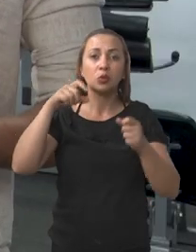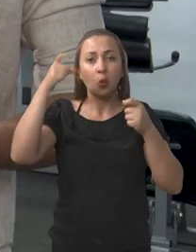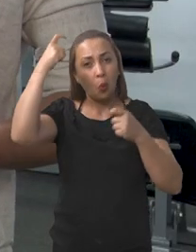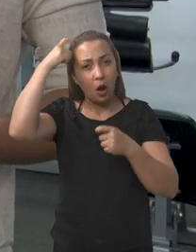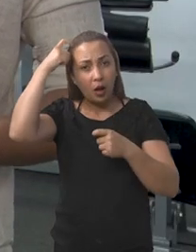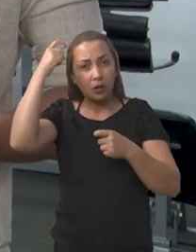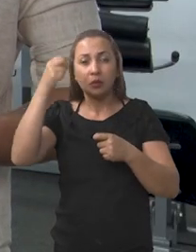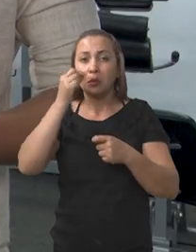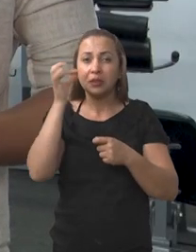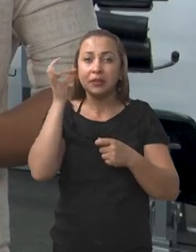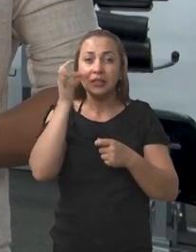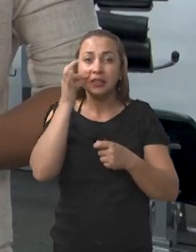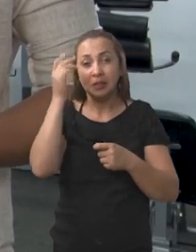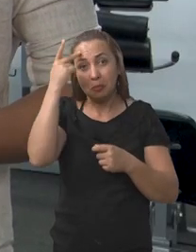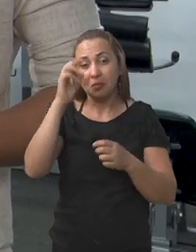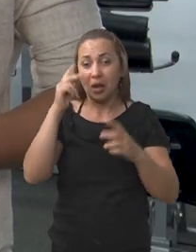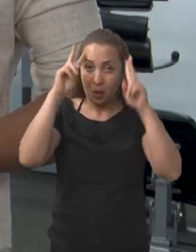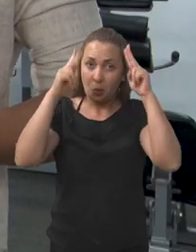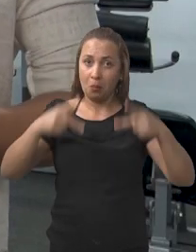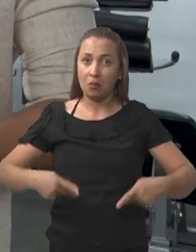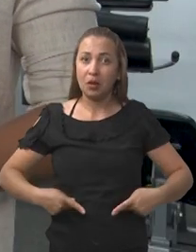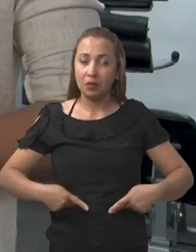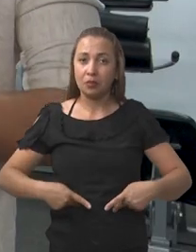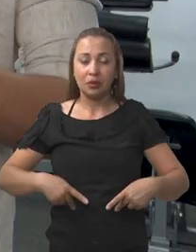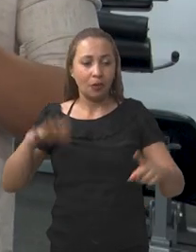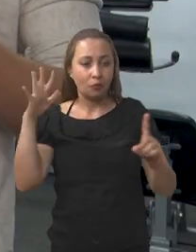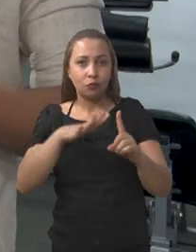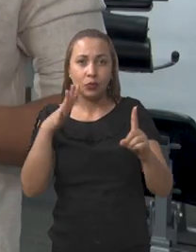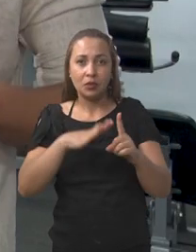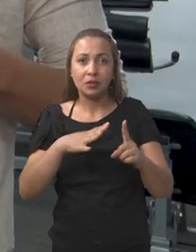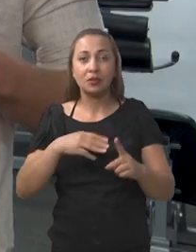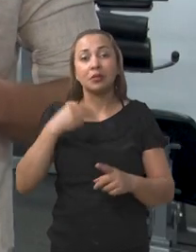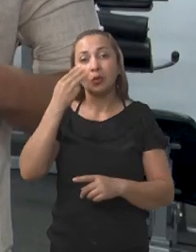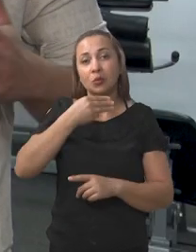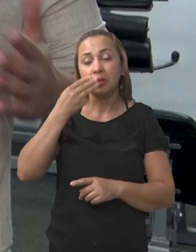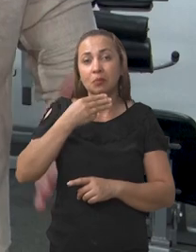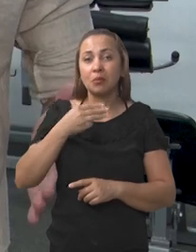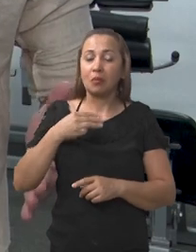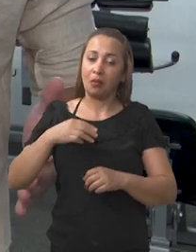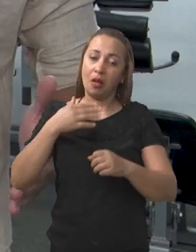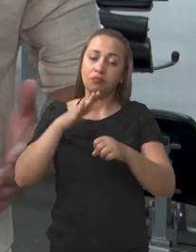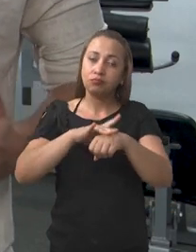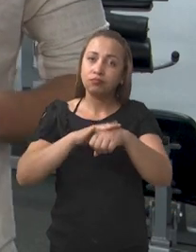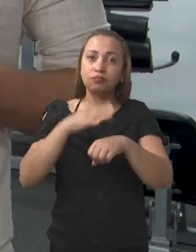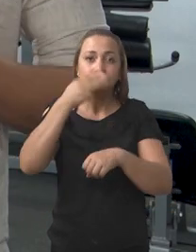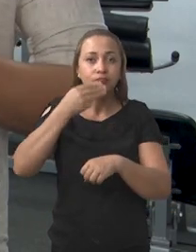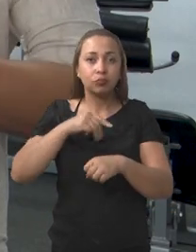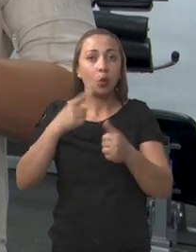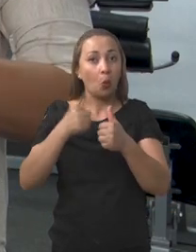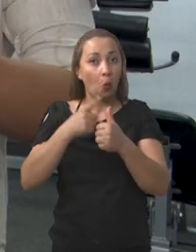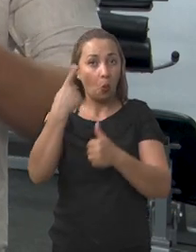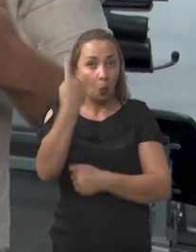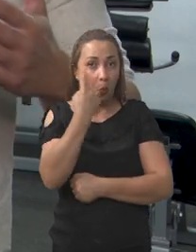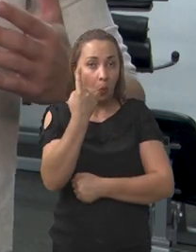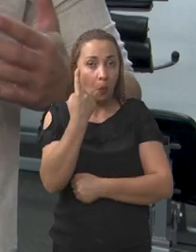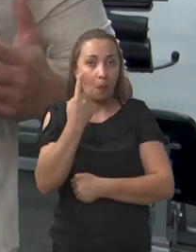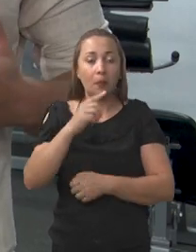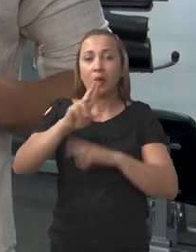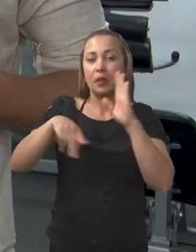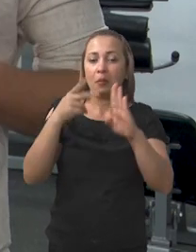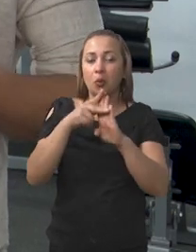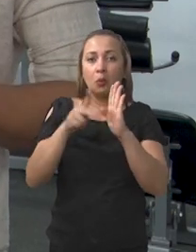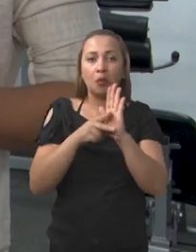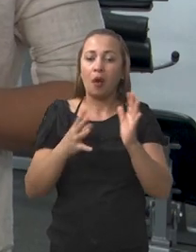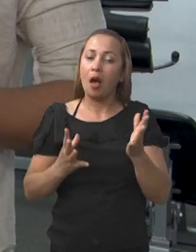induzir a diabetes tipo 1 por meio de uma medicação específica para uso laboratorial. Todo o nosso protocolo